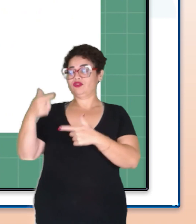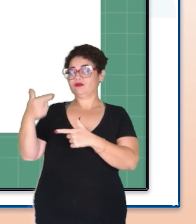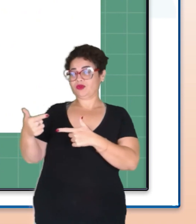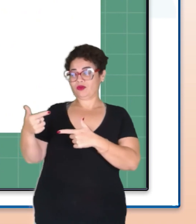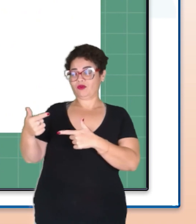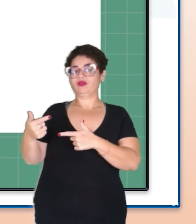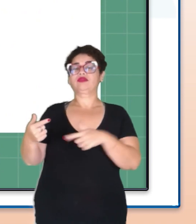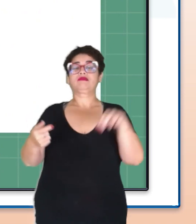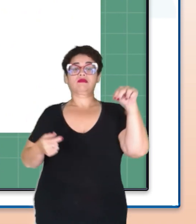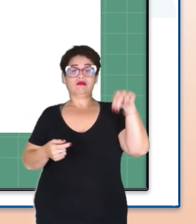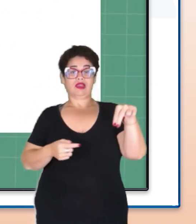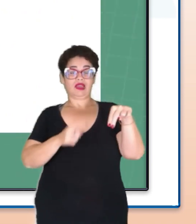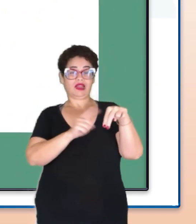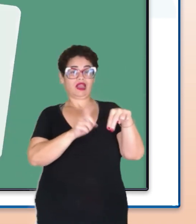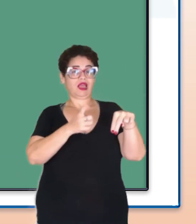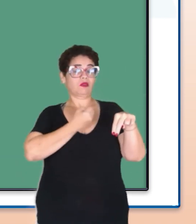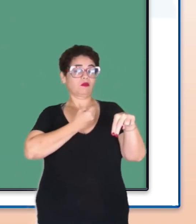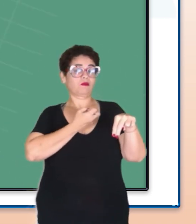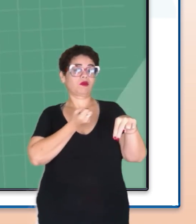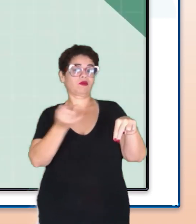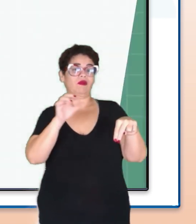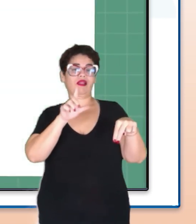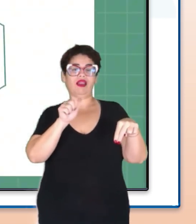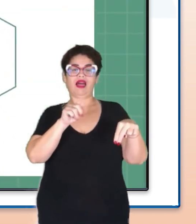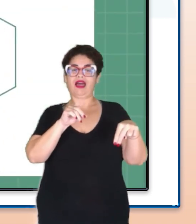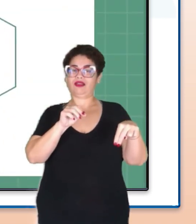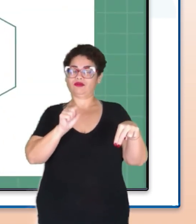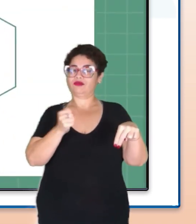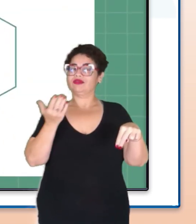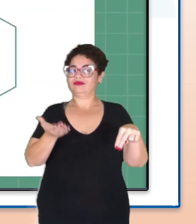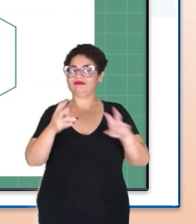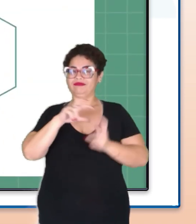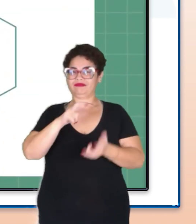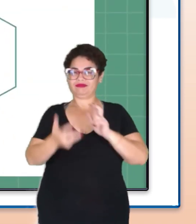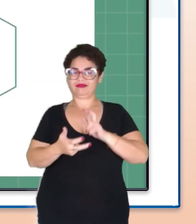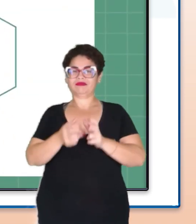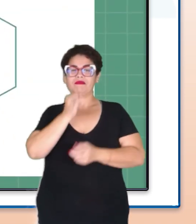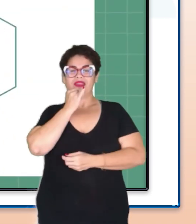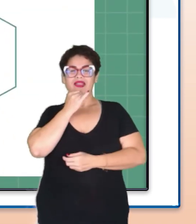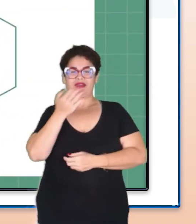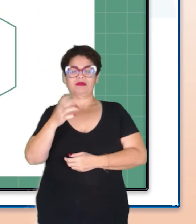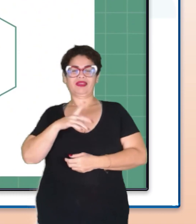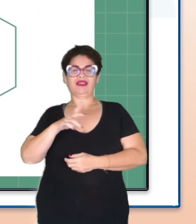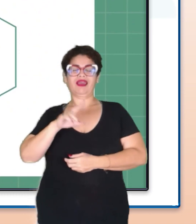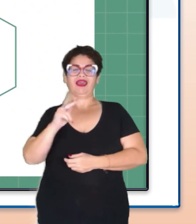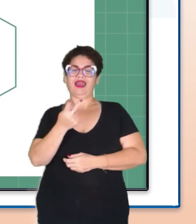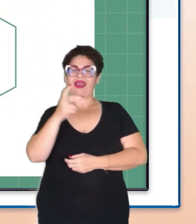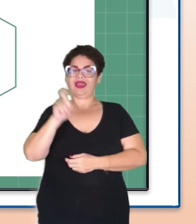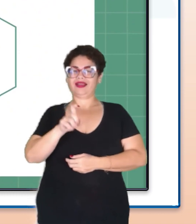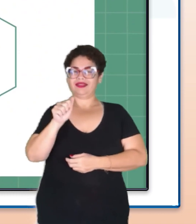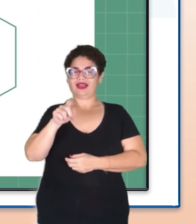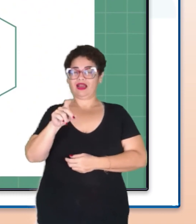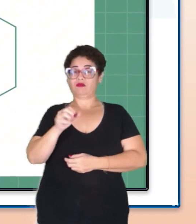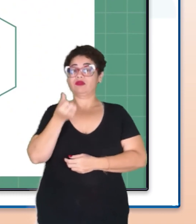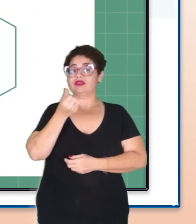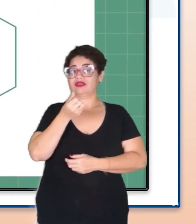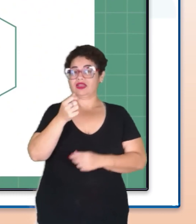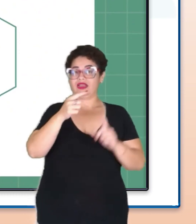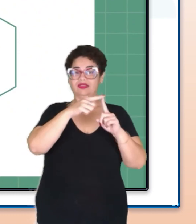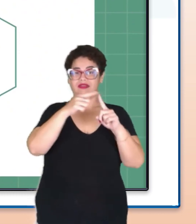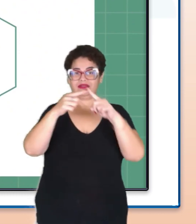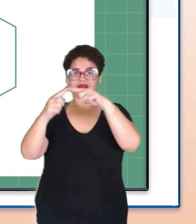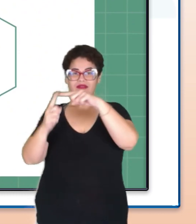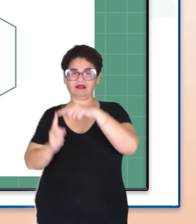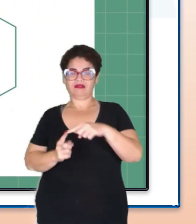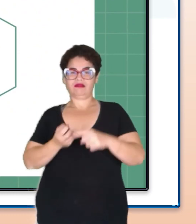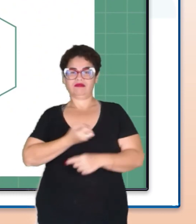2, onde n é o número de lados desse polígono. Por exemplo, se tivermos um hexágono que tem 6 lados, o número